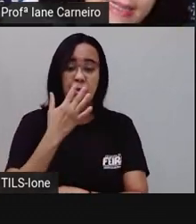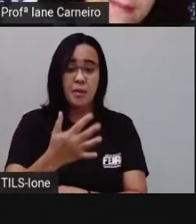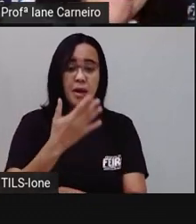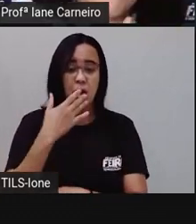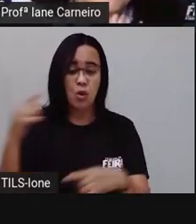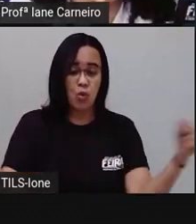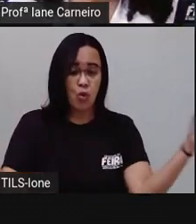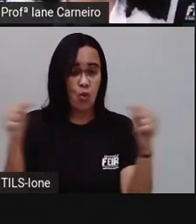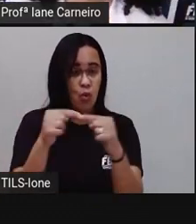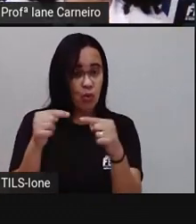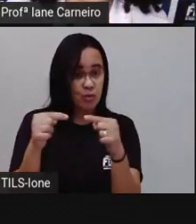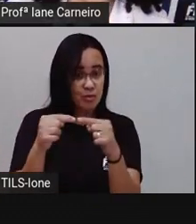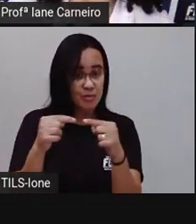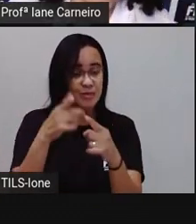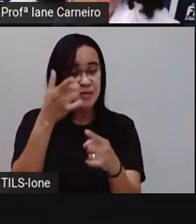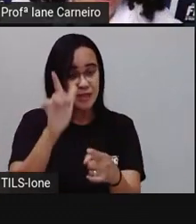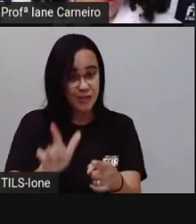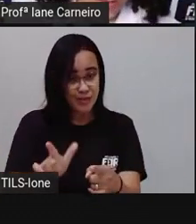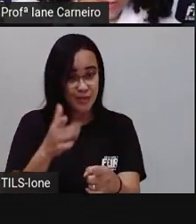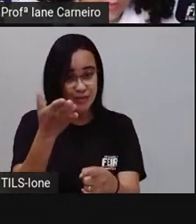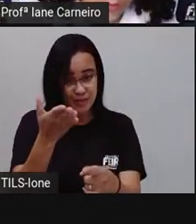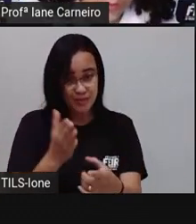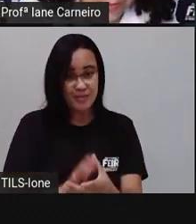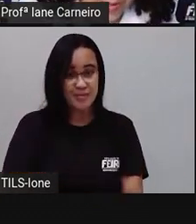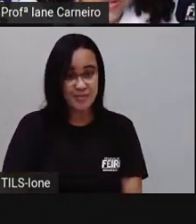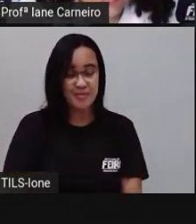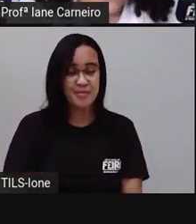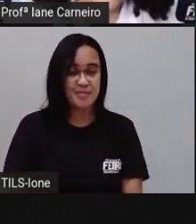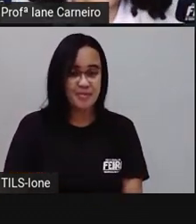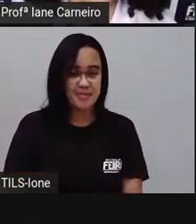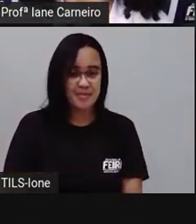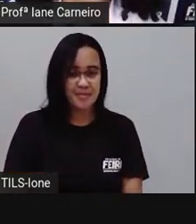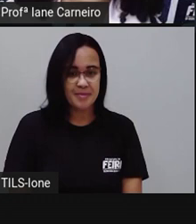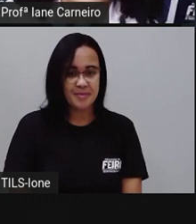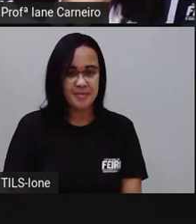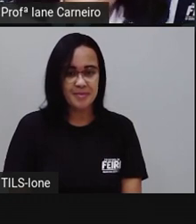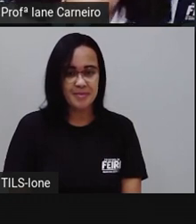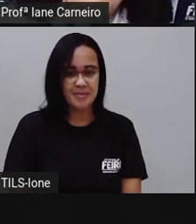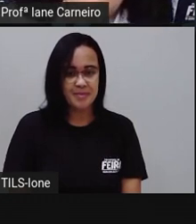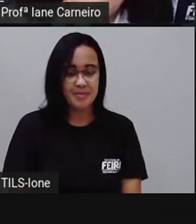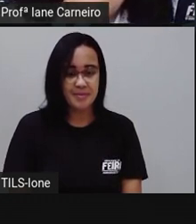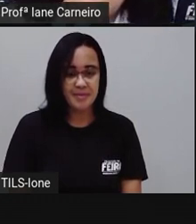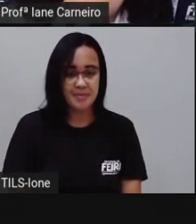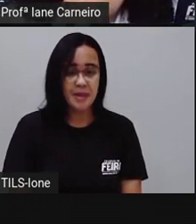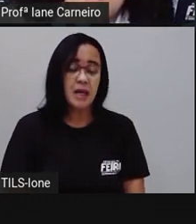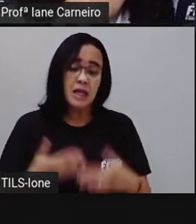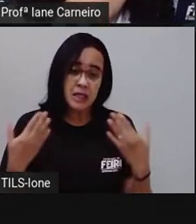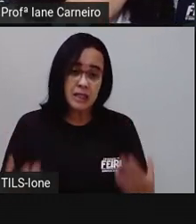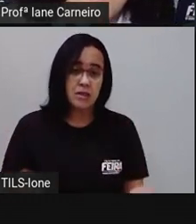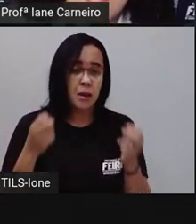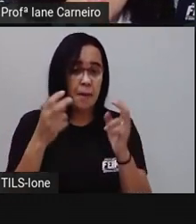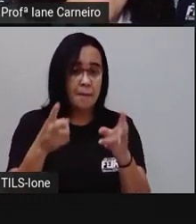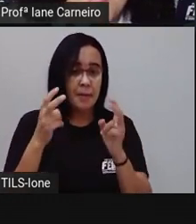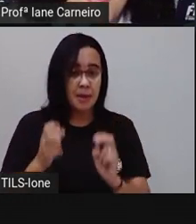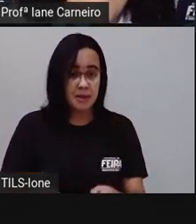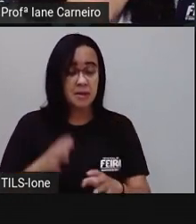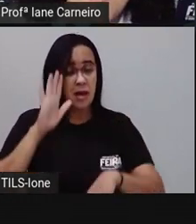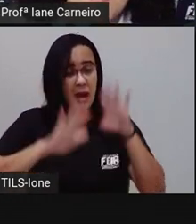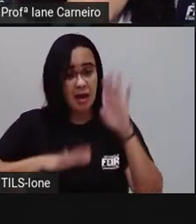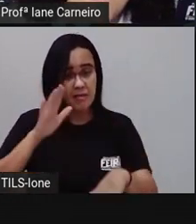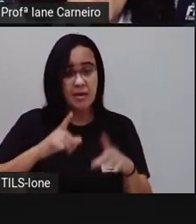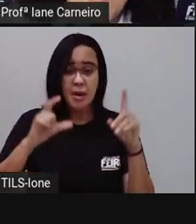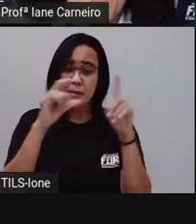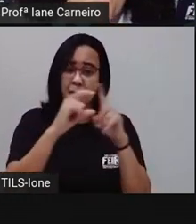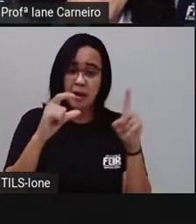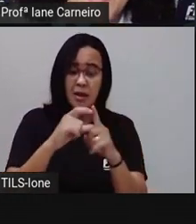combinada. Mais uma vez, rimando. Ó, combinada. Então a gente percebe que às vezes ele tem, ó, três palavras,